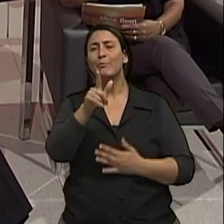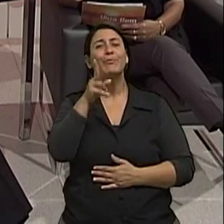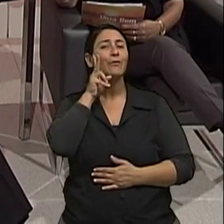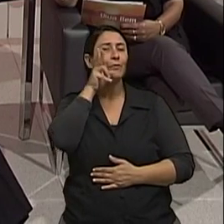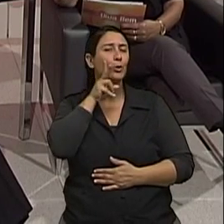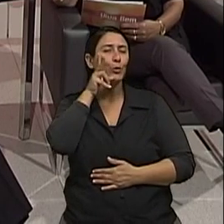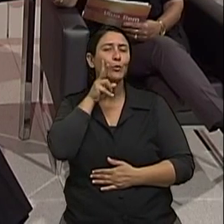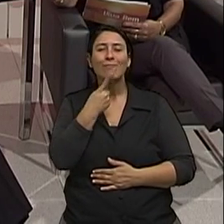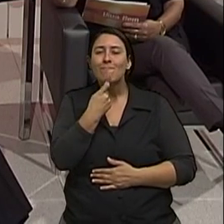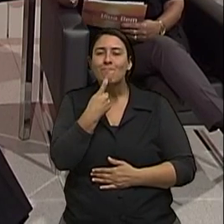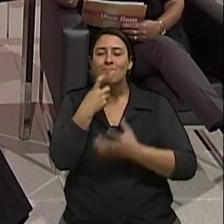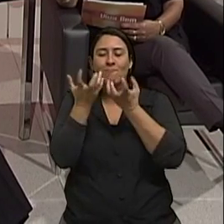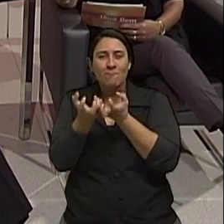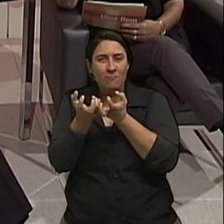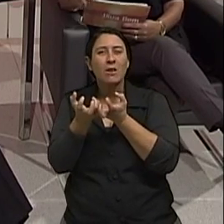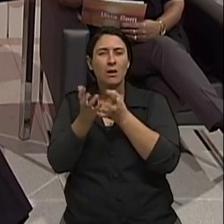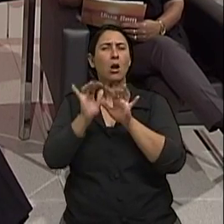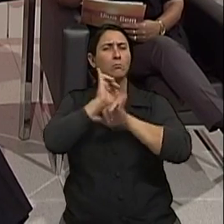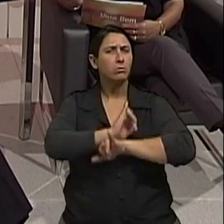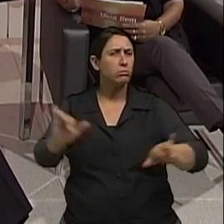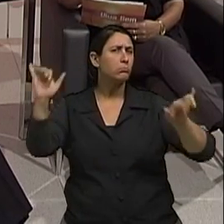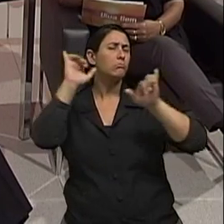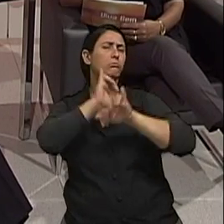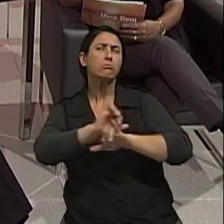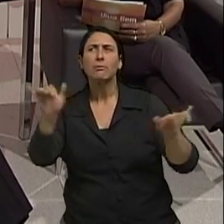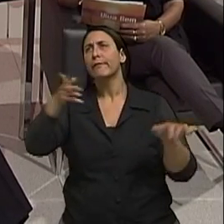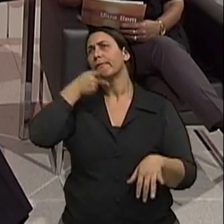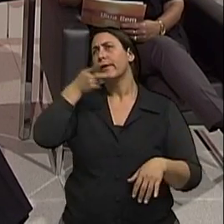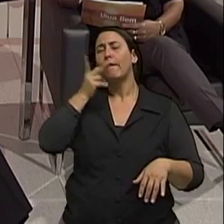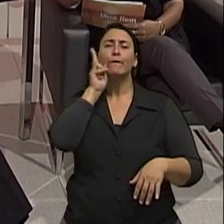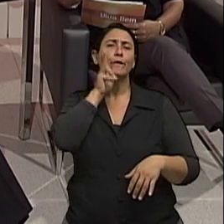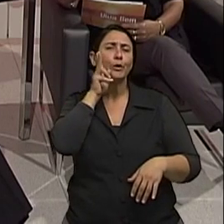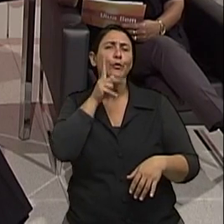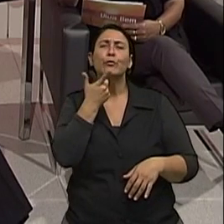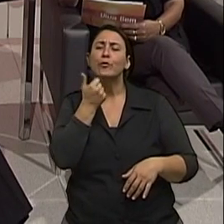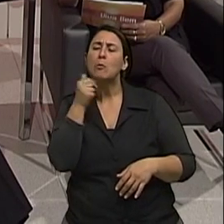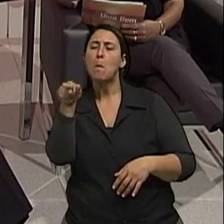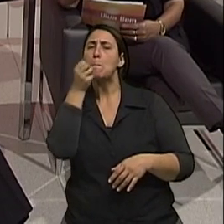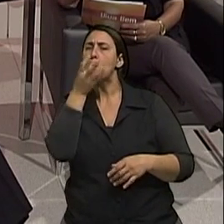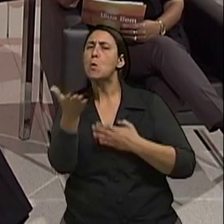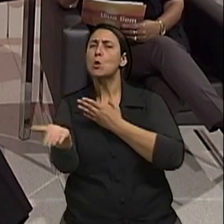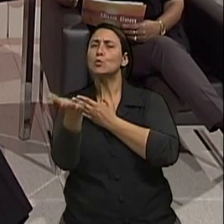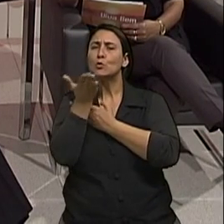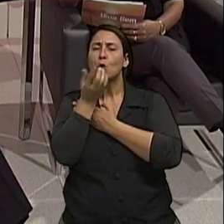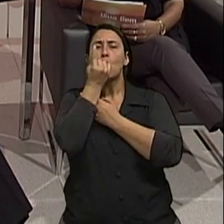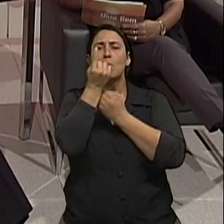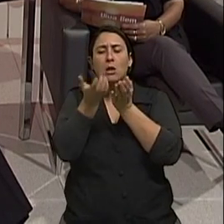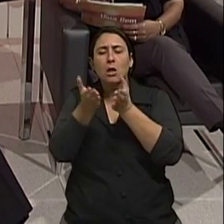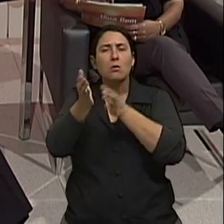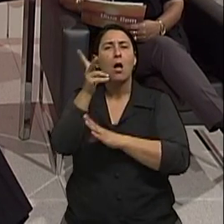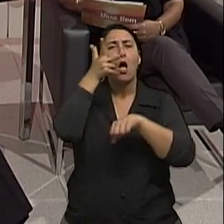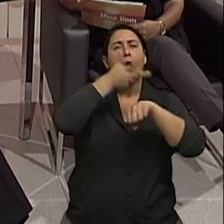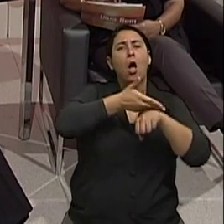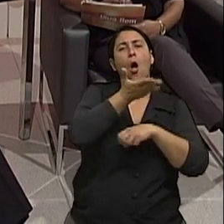está muito divulgado de um tempo para cá, que vinho tinto é muito bom, é saudável. Uma taça no almoço e uma